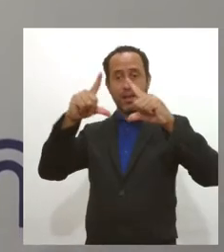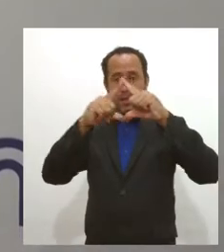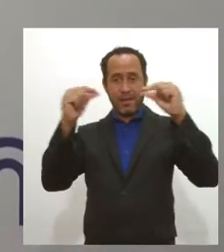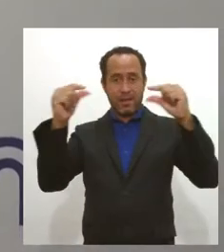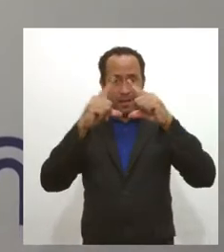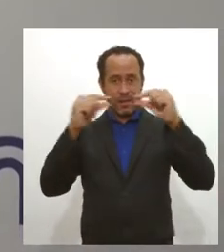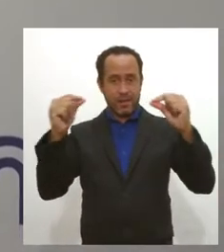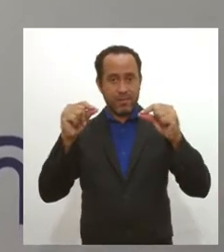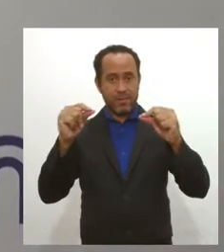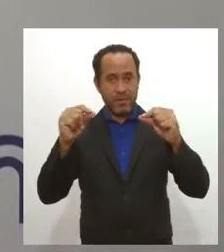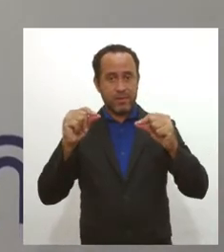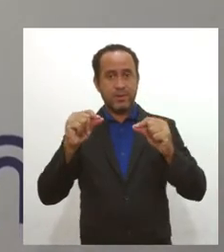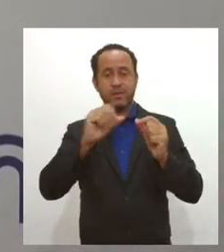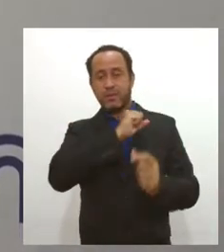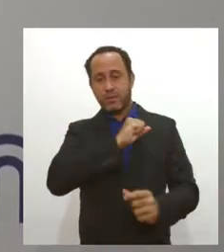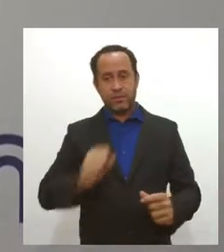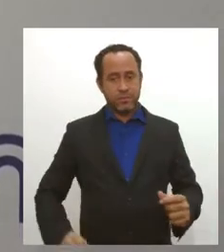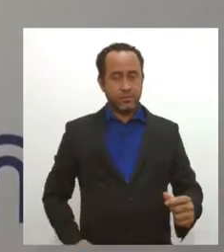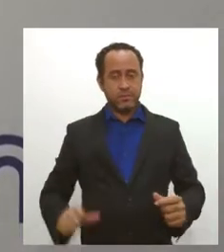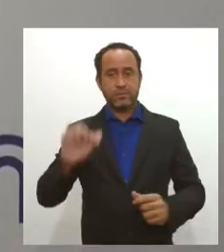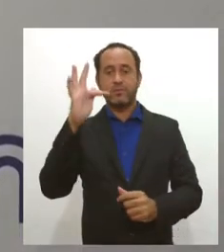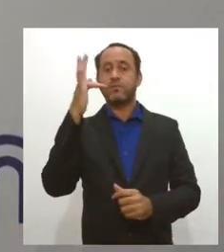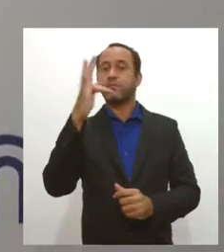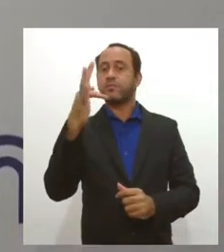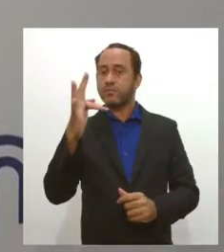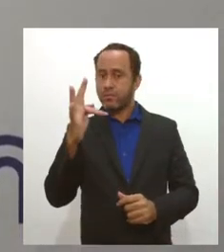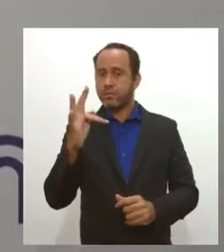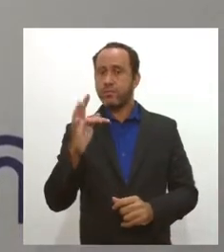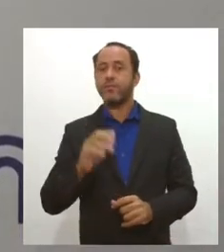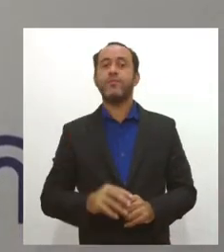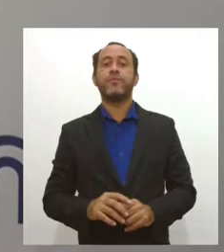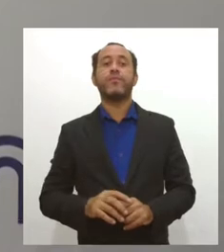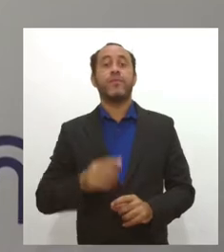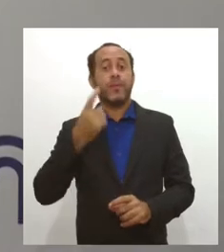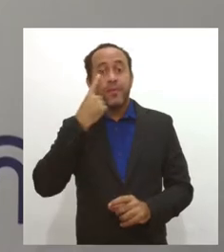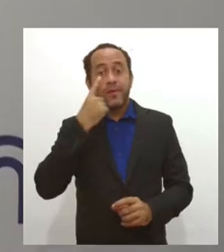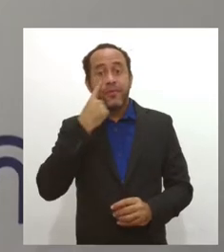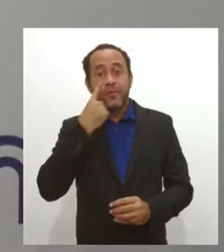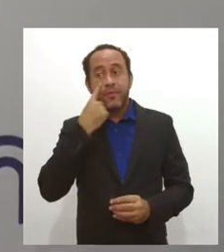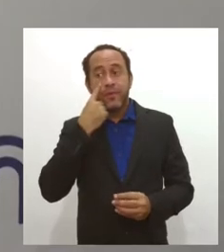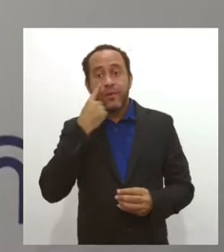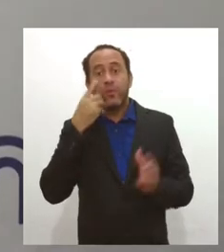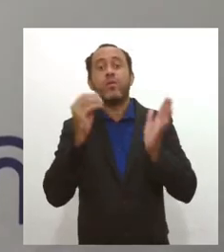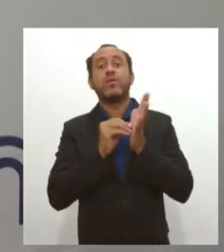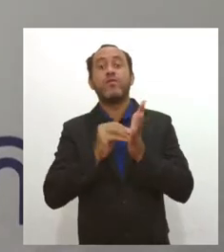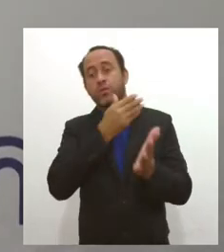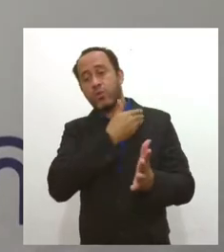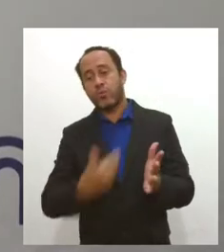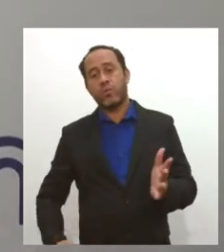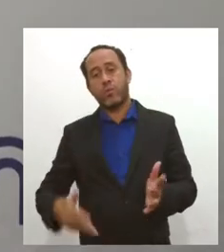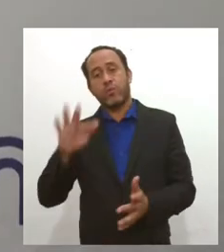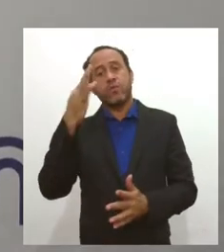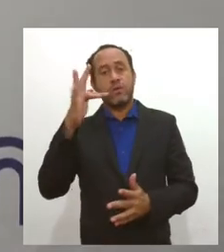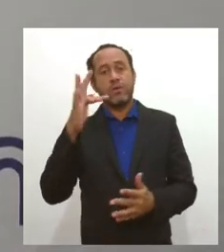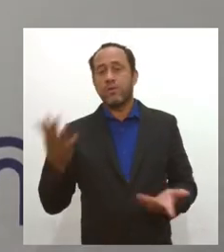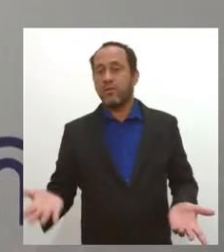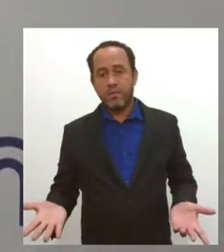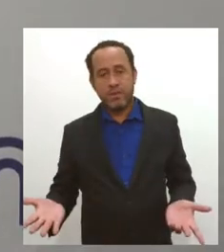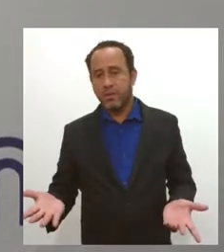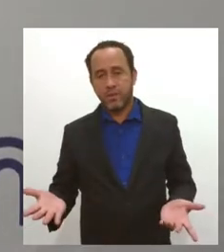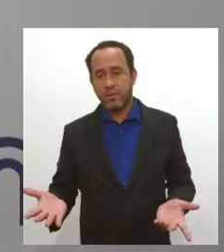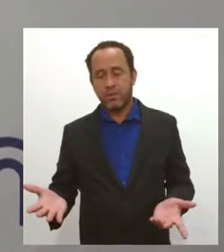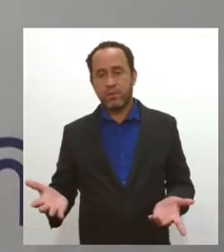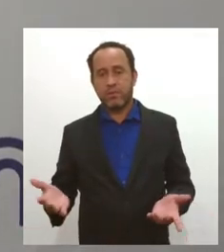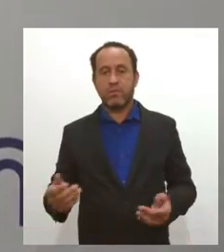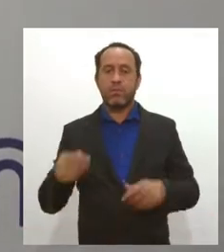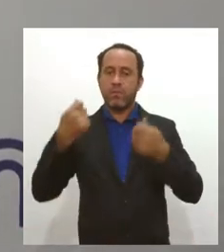criada pelo Senado Federal, é justamente para ver a omissão do governo federal quanto ao enfrentamento à Covid.